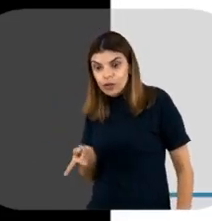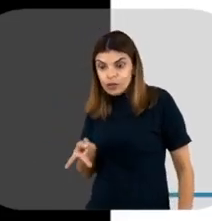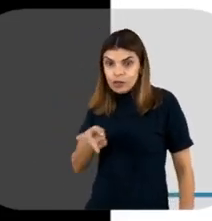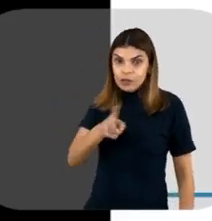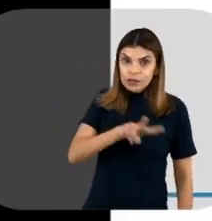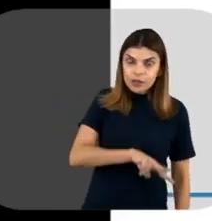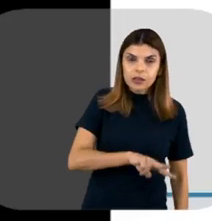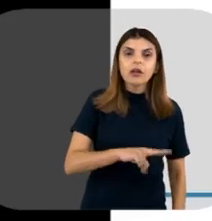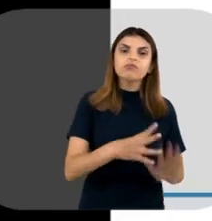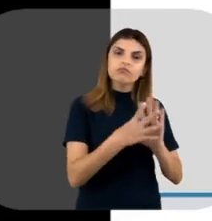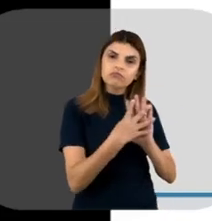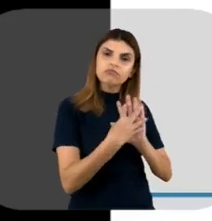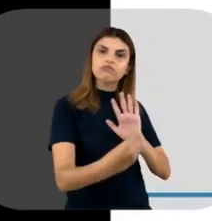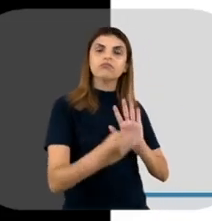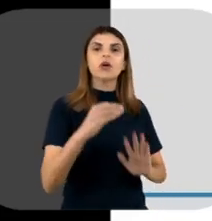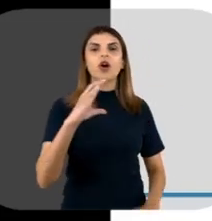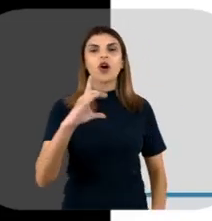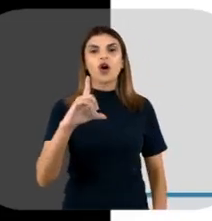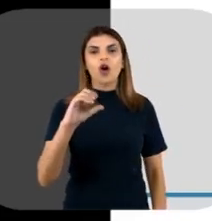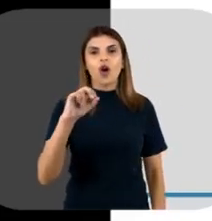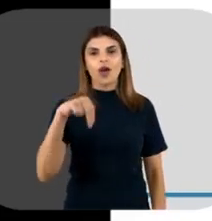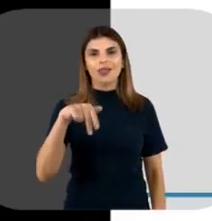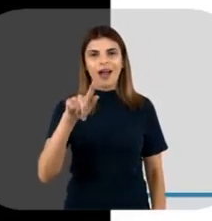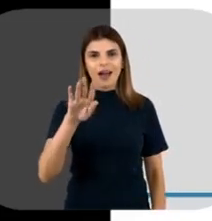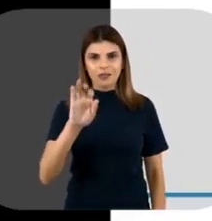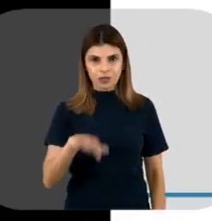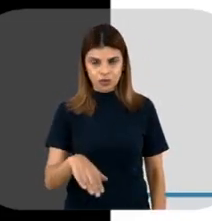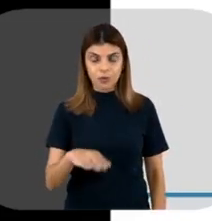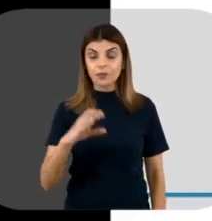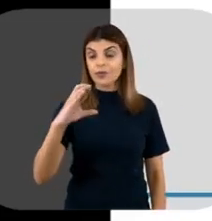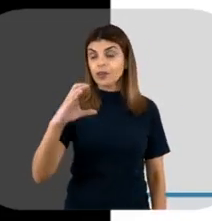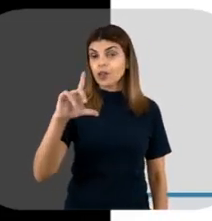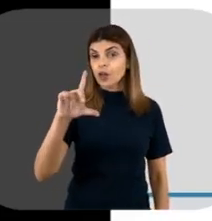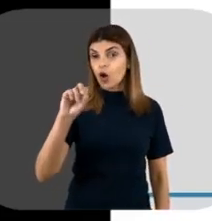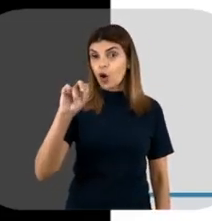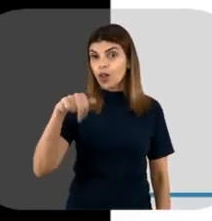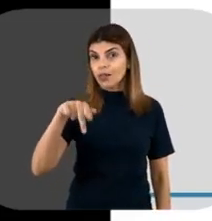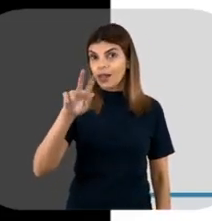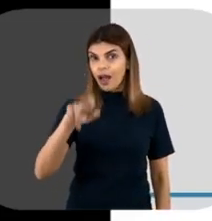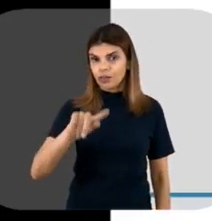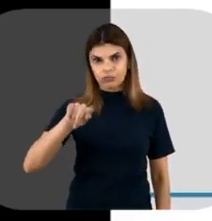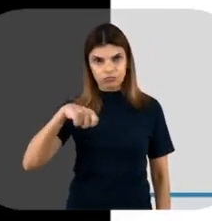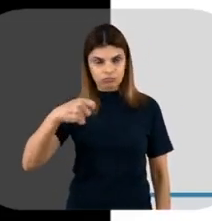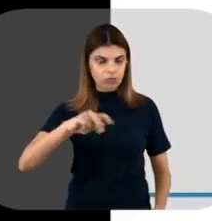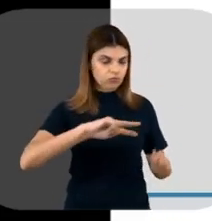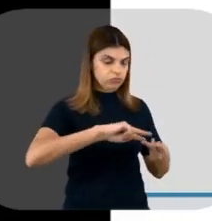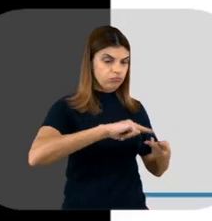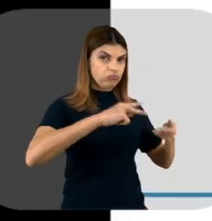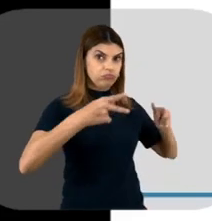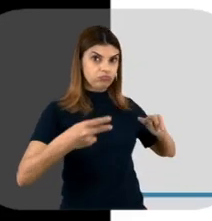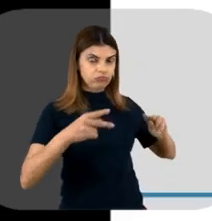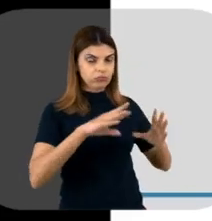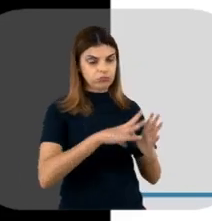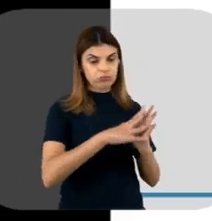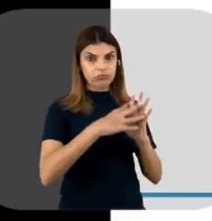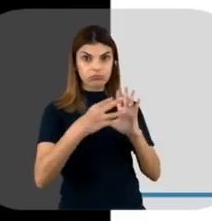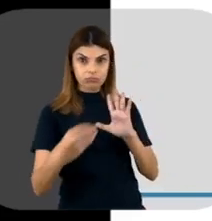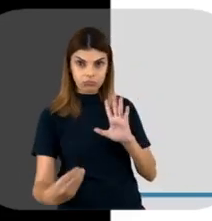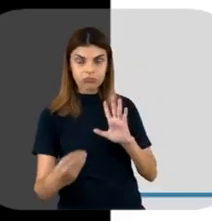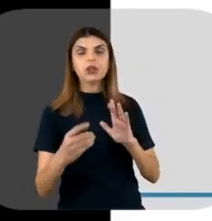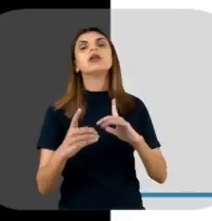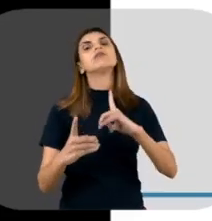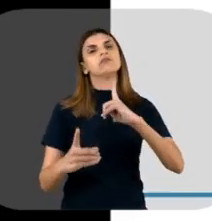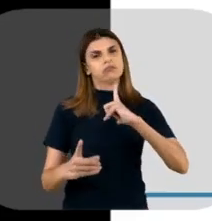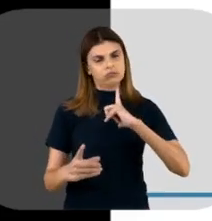clonagem, né? Então, na clonagem propriamente dita a gente tem isso, mas a gente também tem